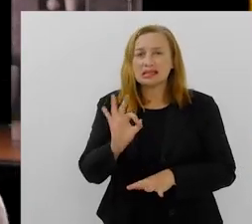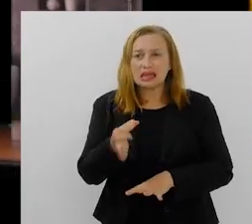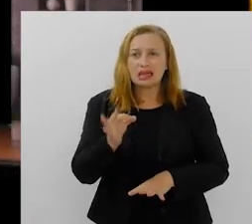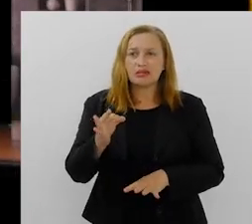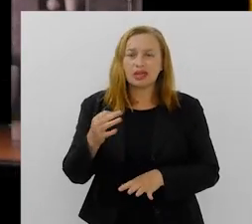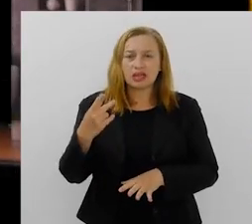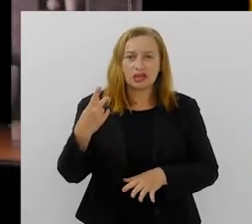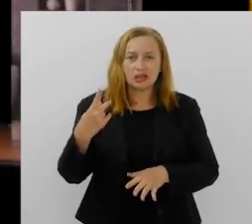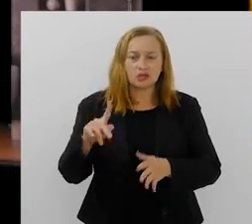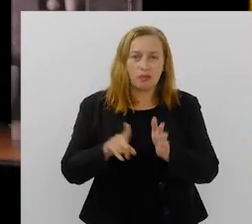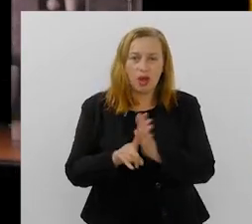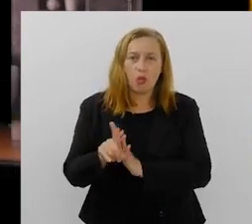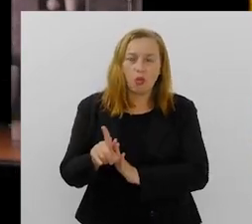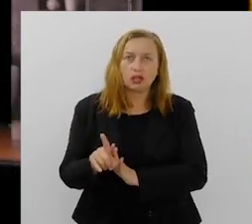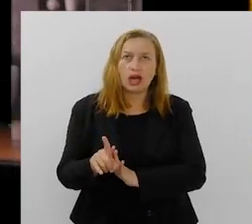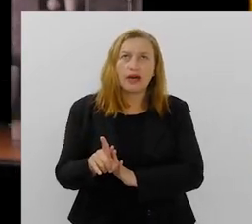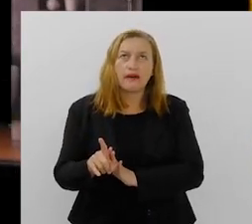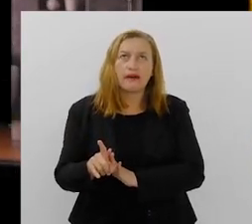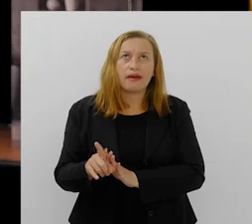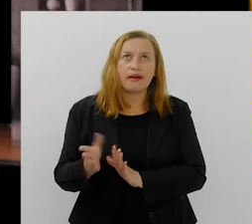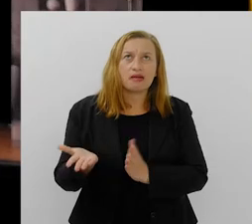mais claramente a sua pergunta, assim,